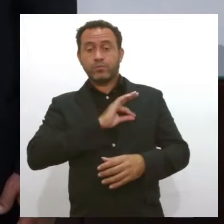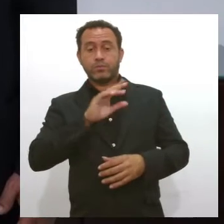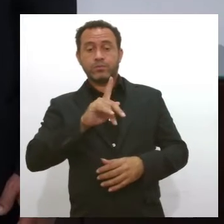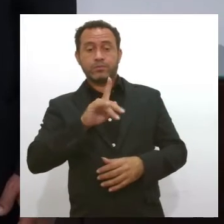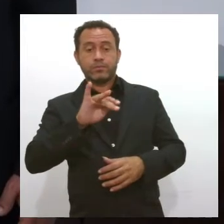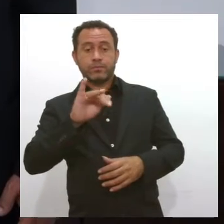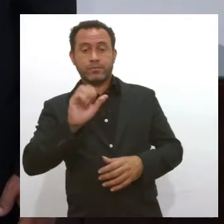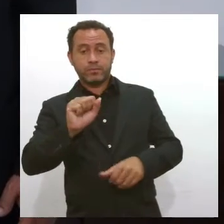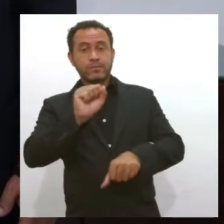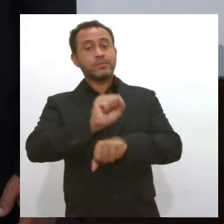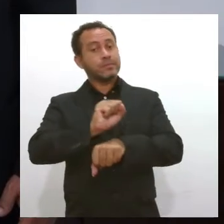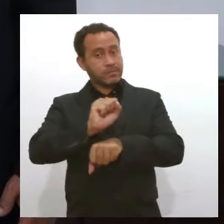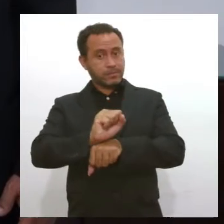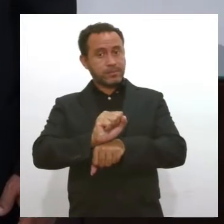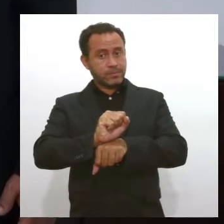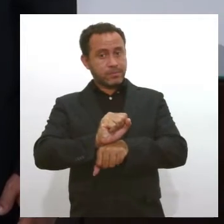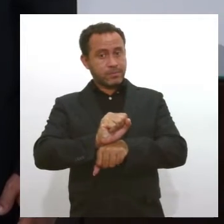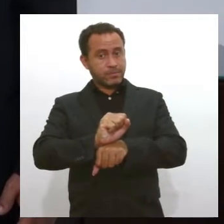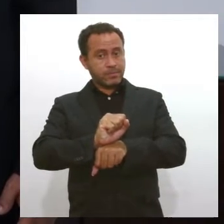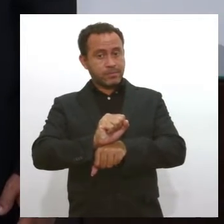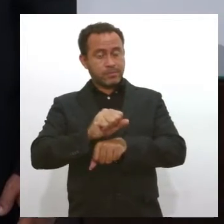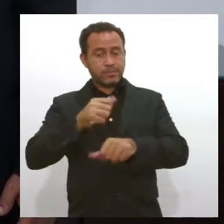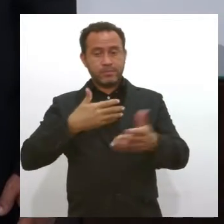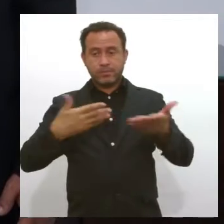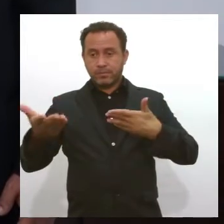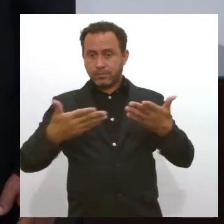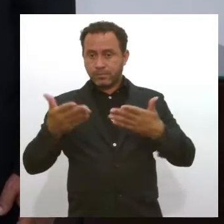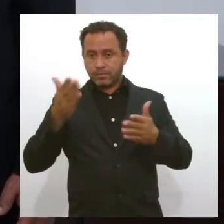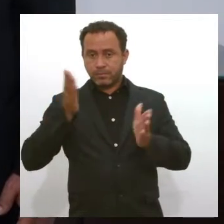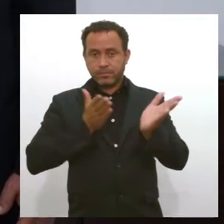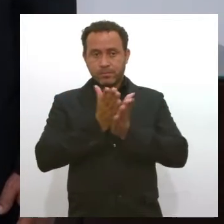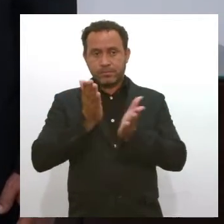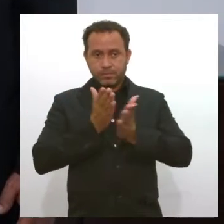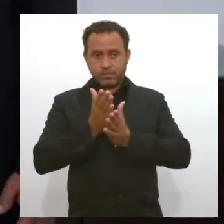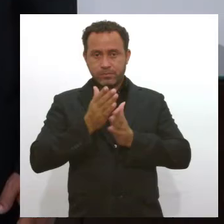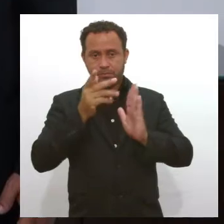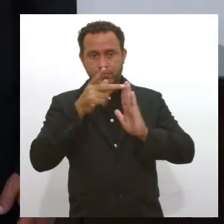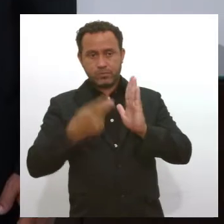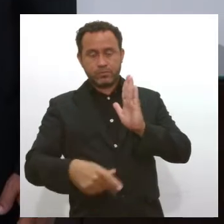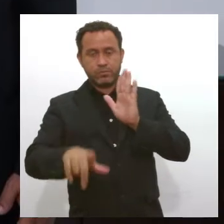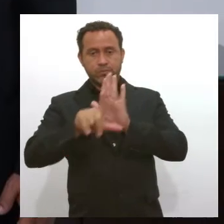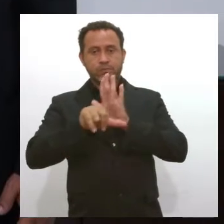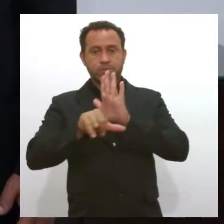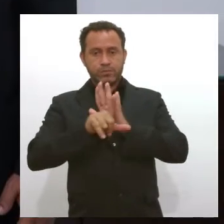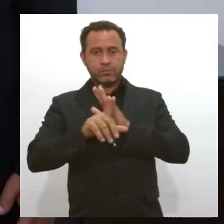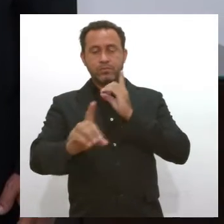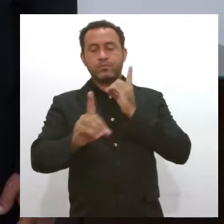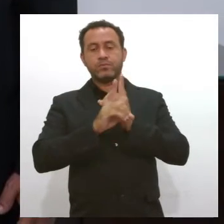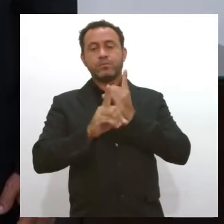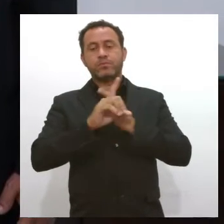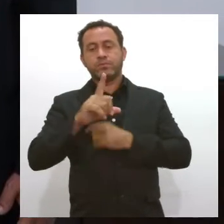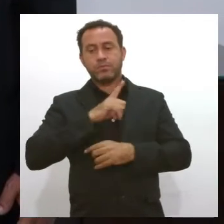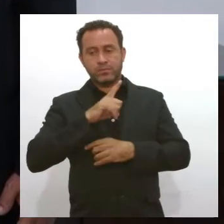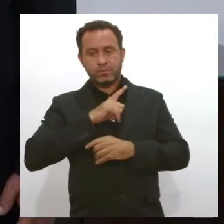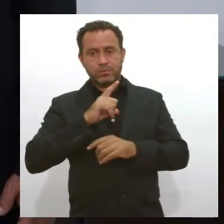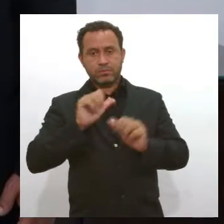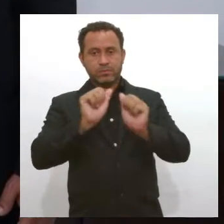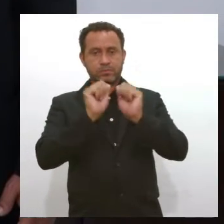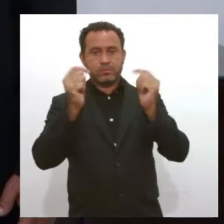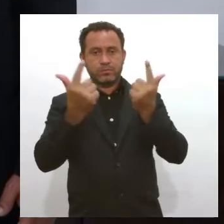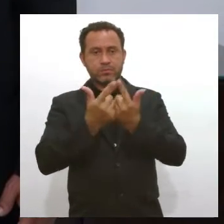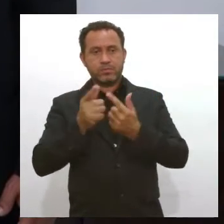aguardam aí a tramitação e aprovação do projeto de lei que já se encontra na Casa